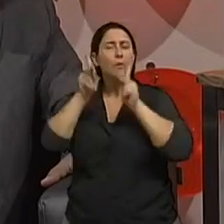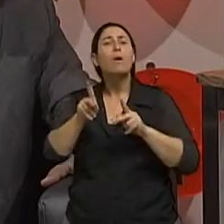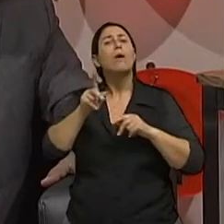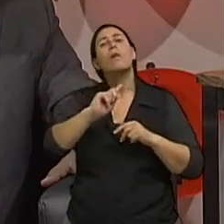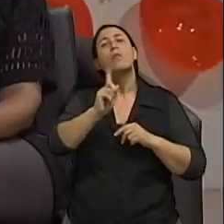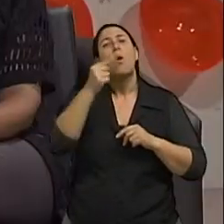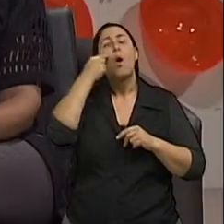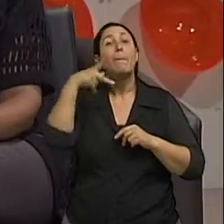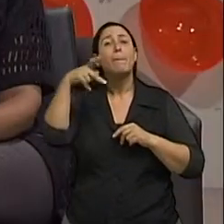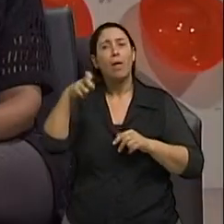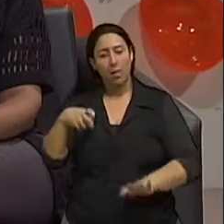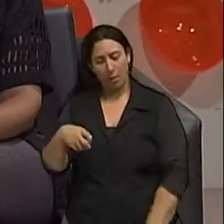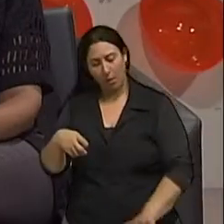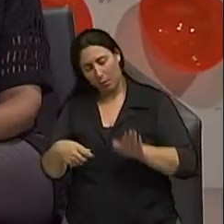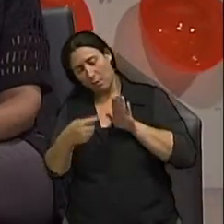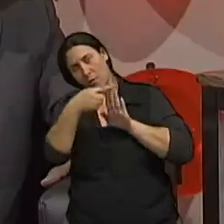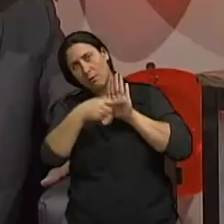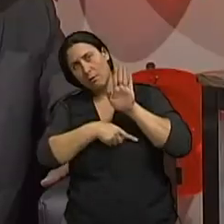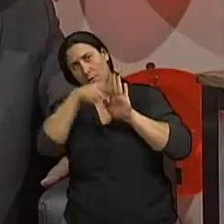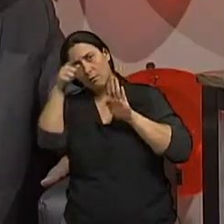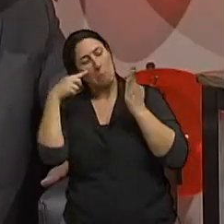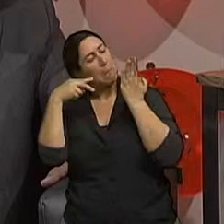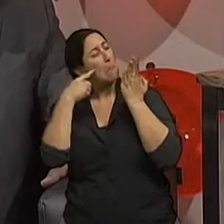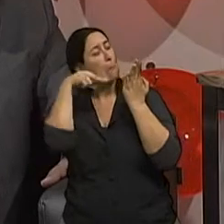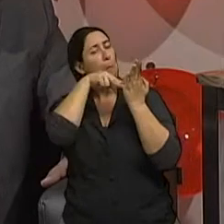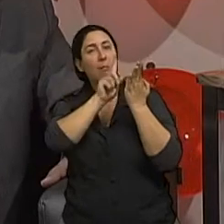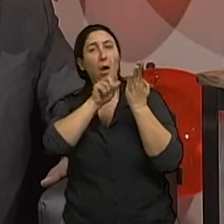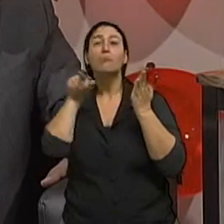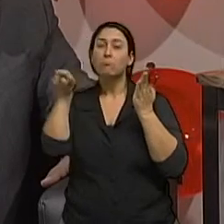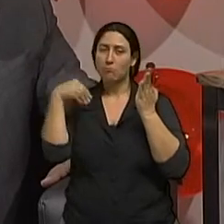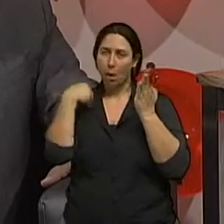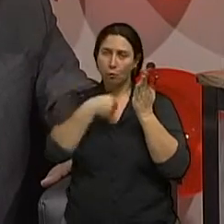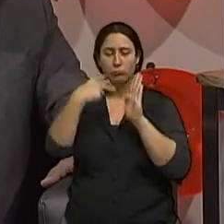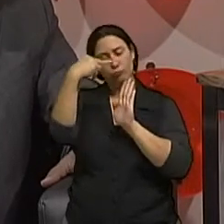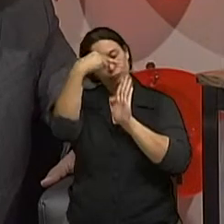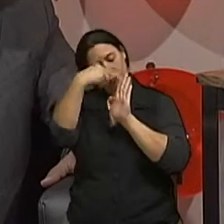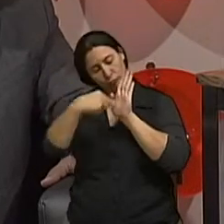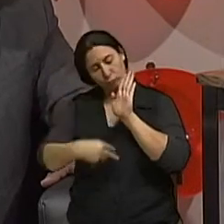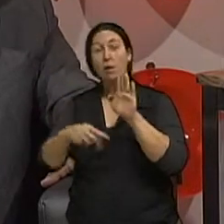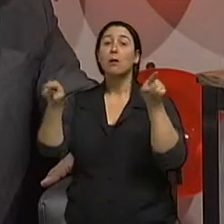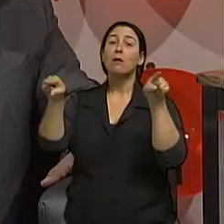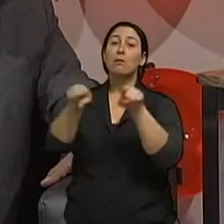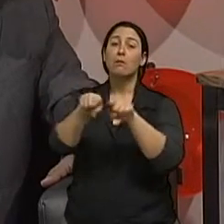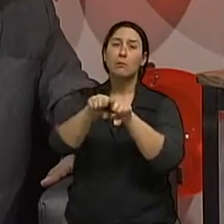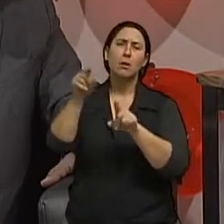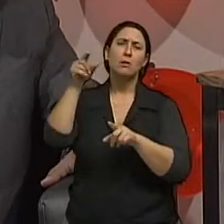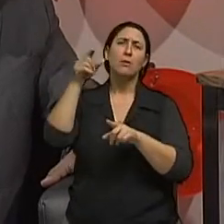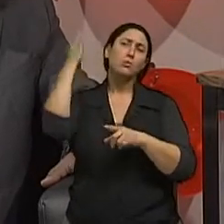nas costas os outros é que enxergam normalmente a não consegue às vezes avaliar região interglútea região